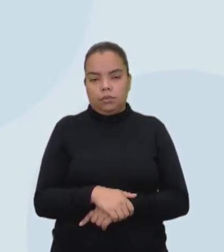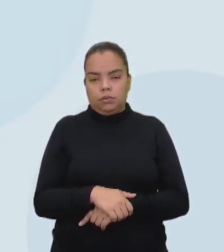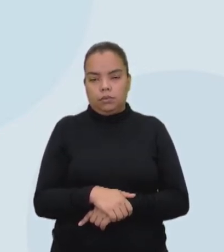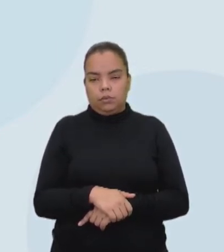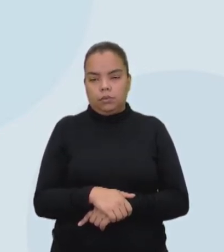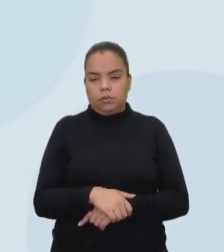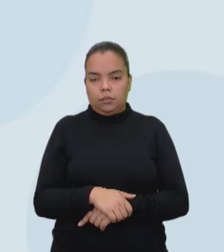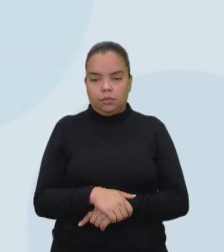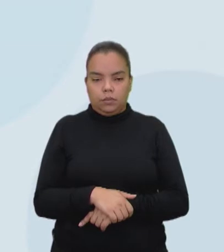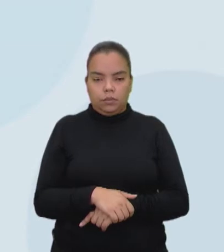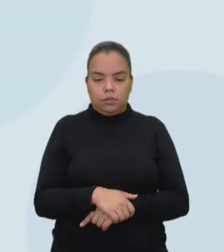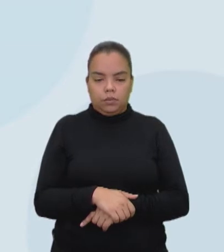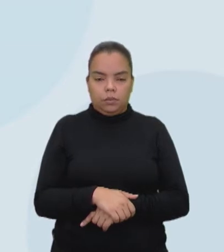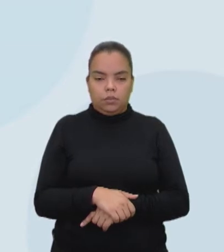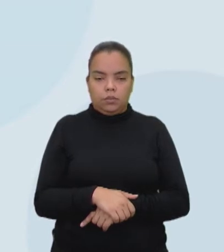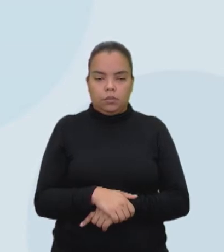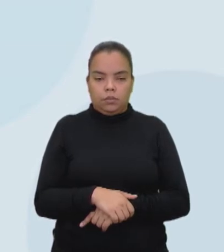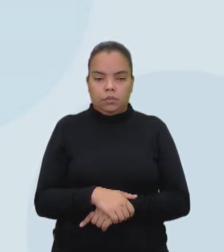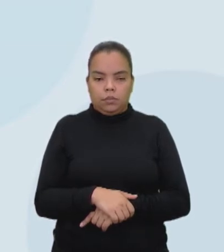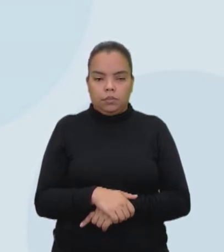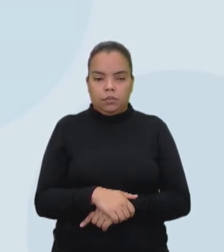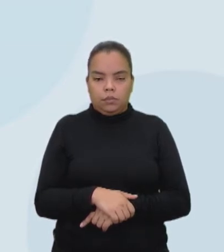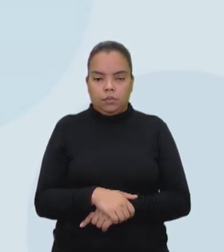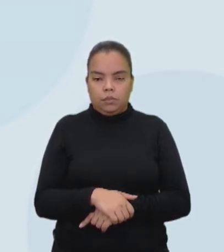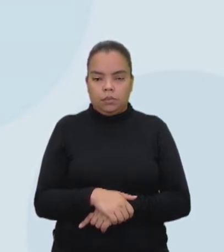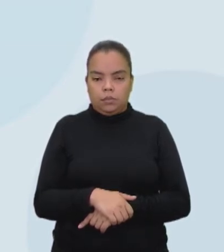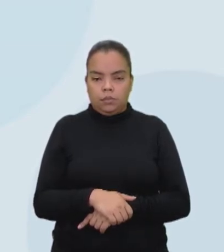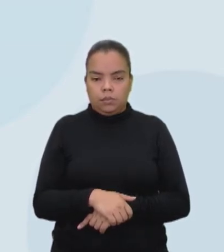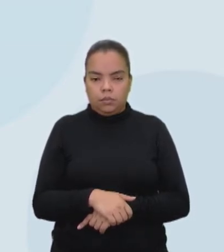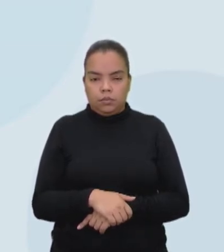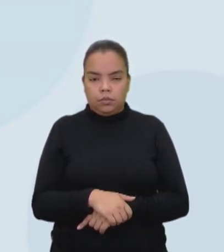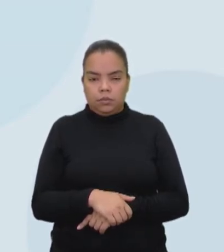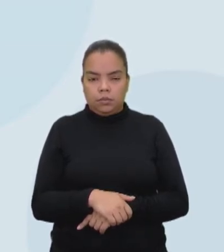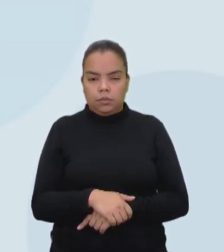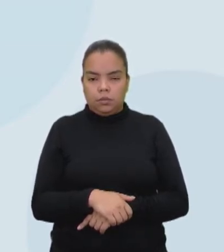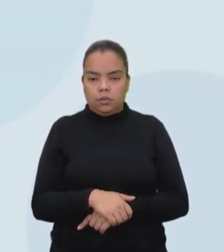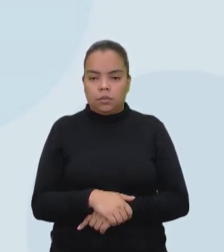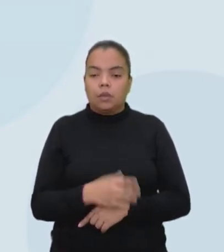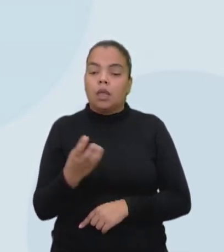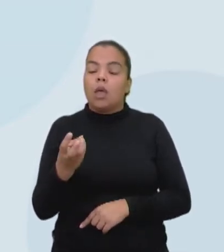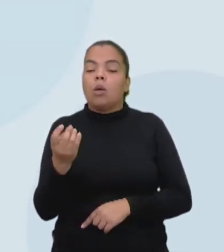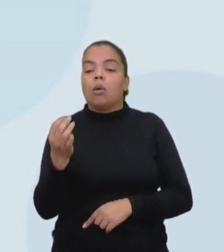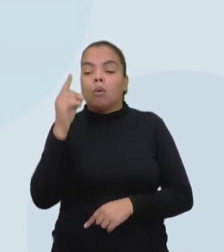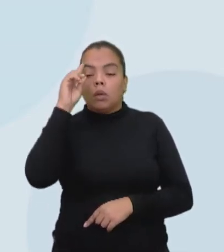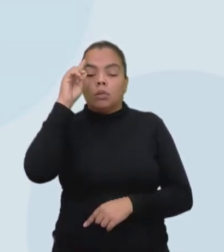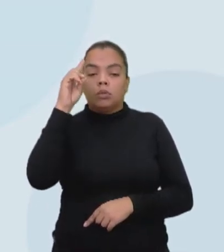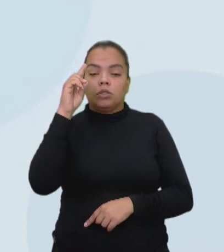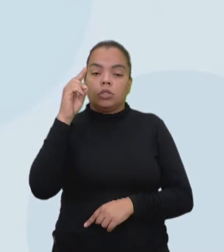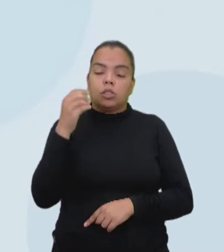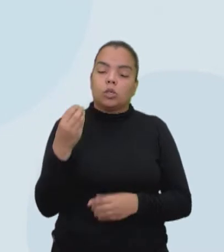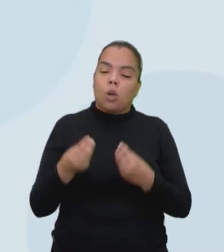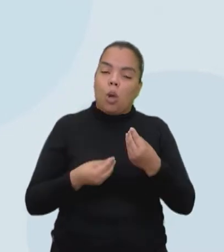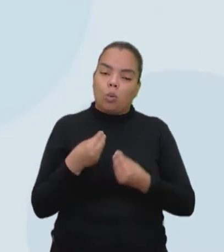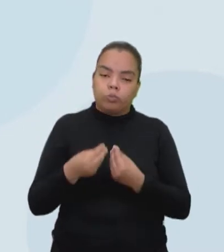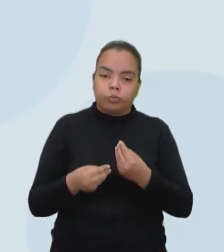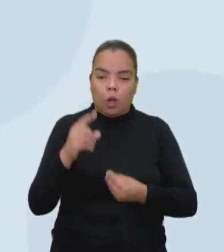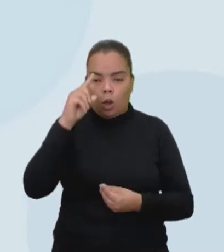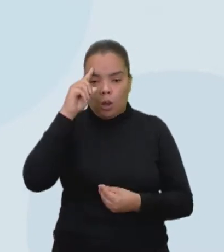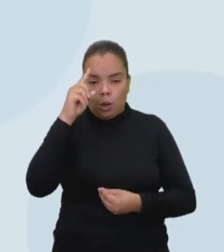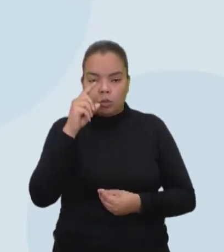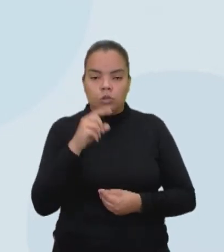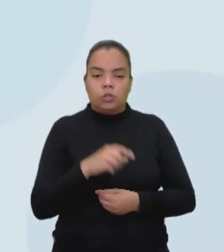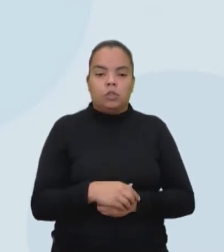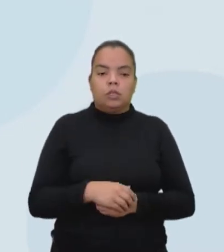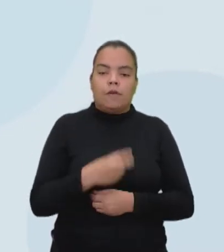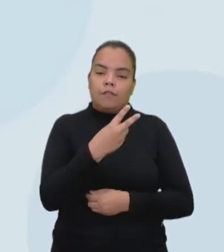Então, eu tenho 6 mil reais. E quantos dias? Como são dias úteis, gente tem aí